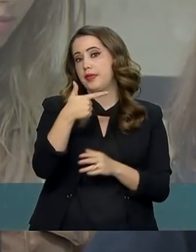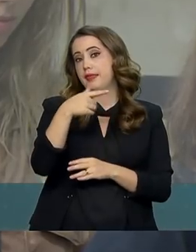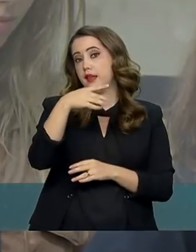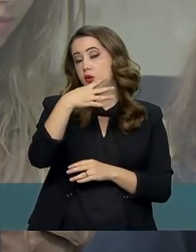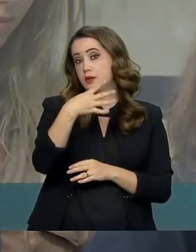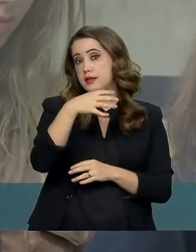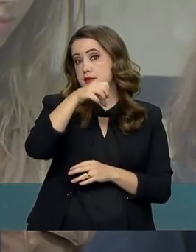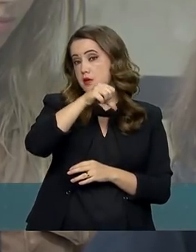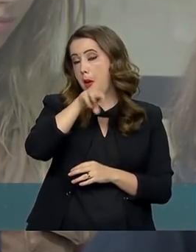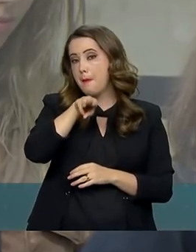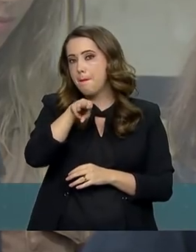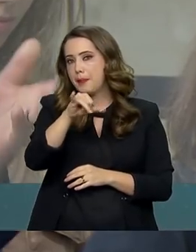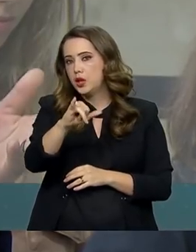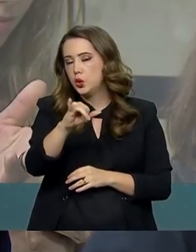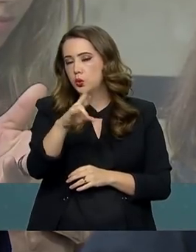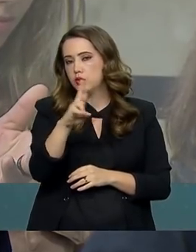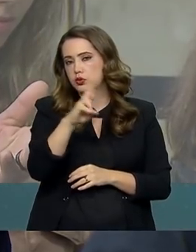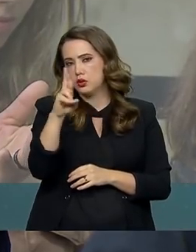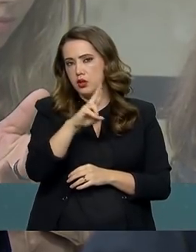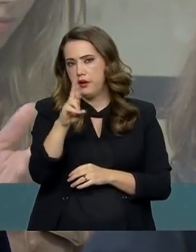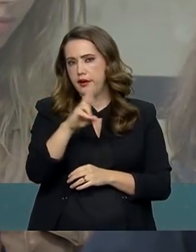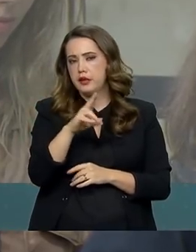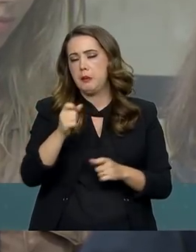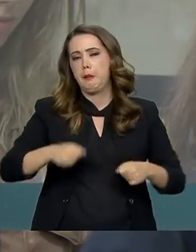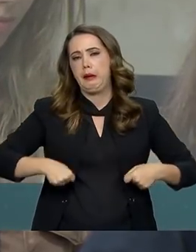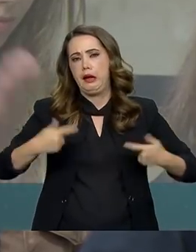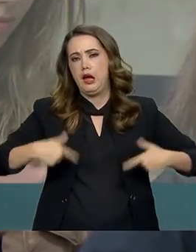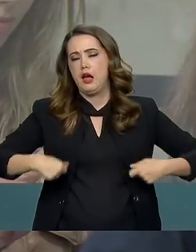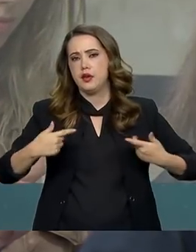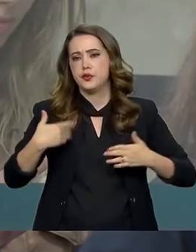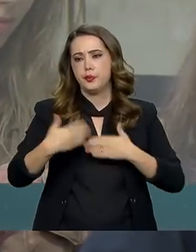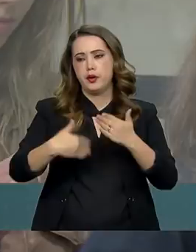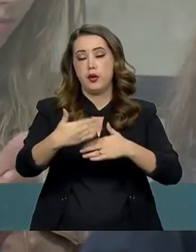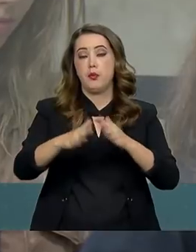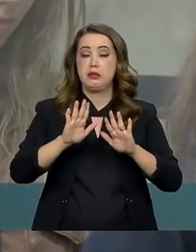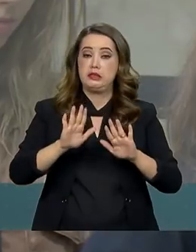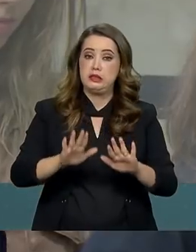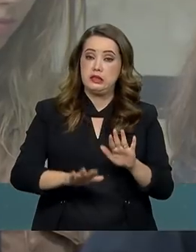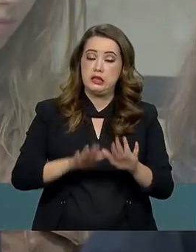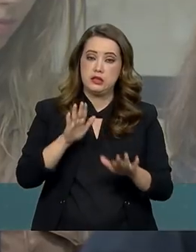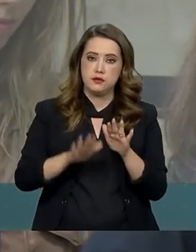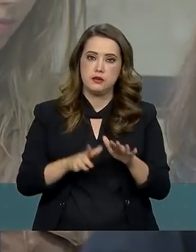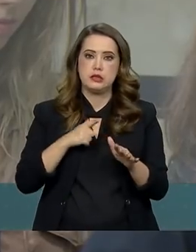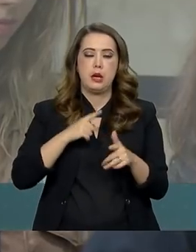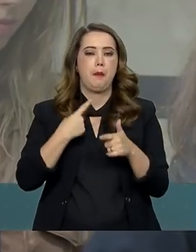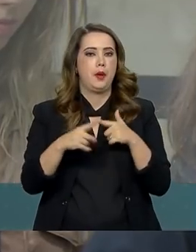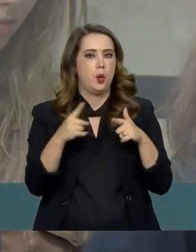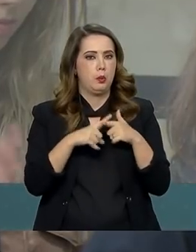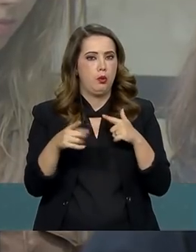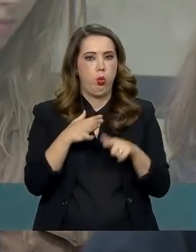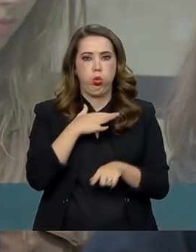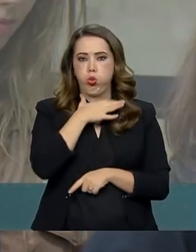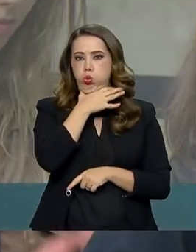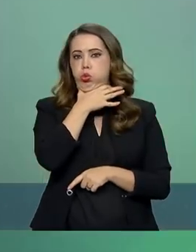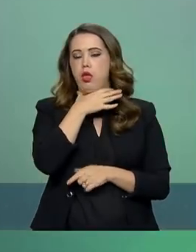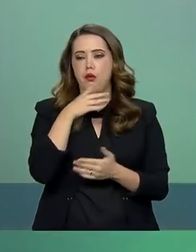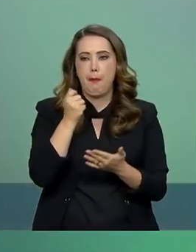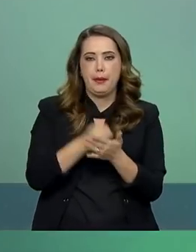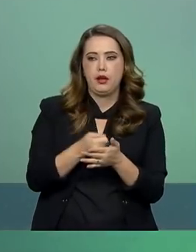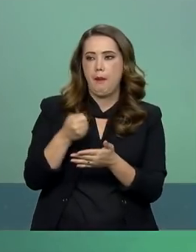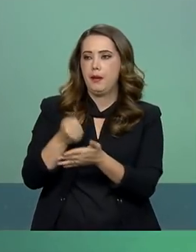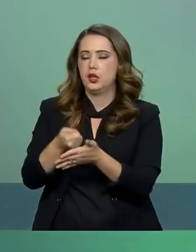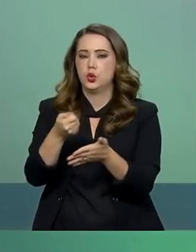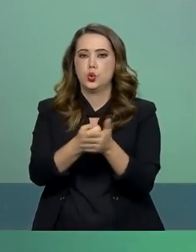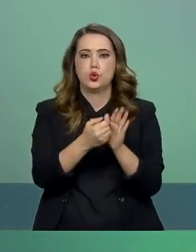bilhões para custear despesas correntes que correm o risco de sofrer um colapso nas próximas semanas, pagamento de